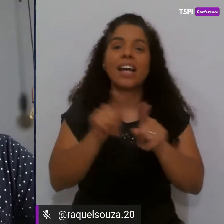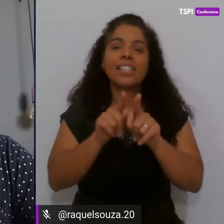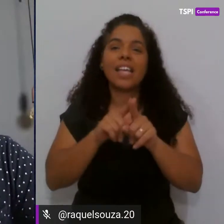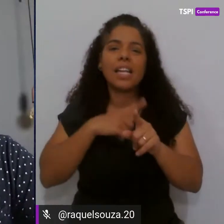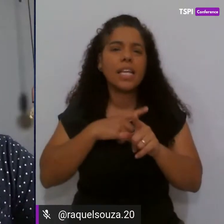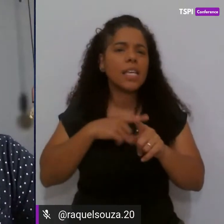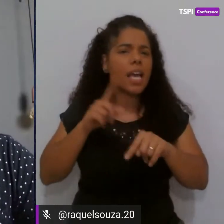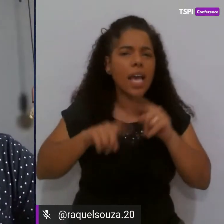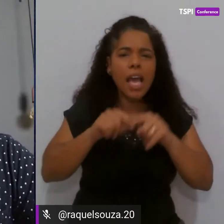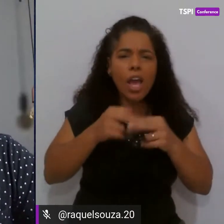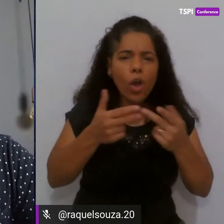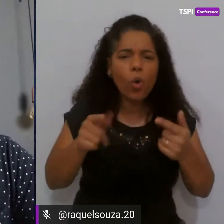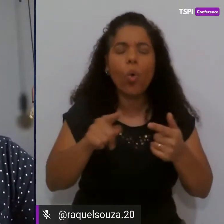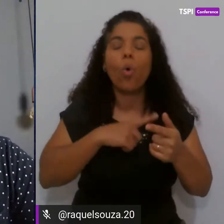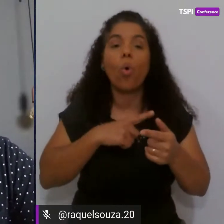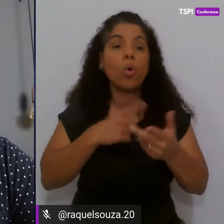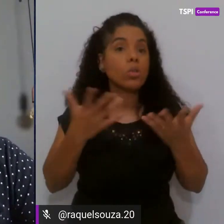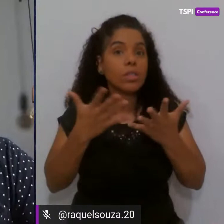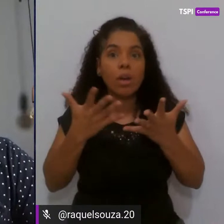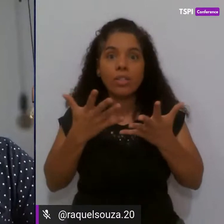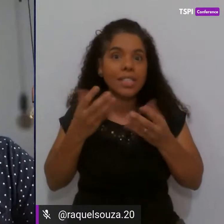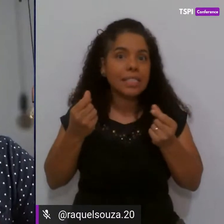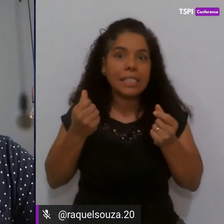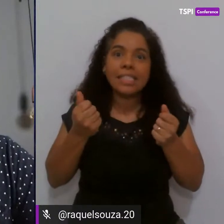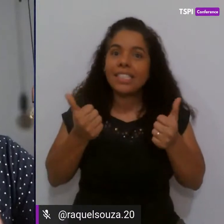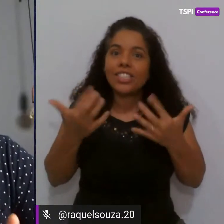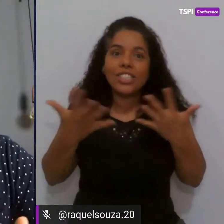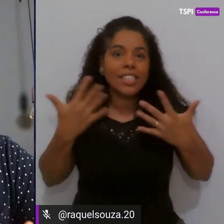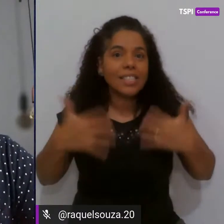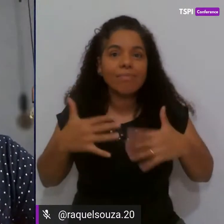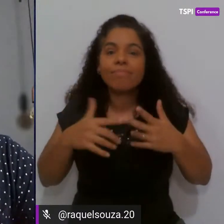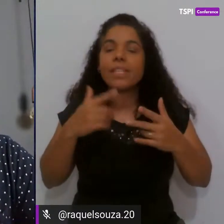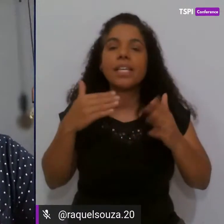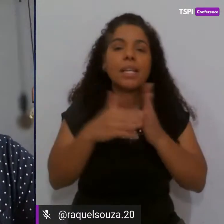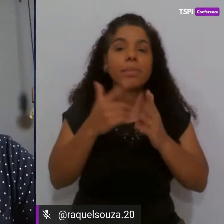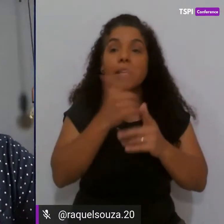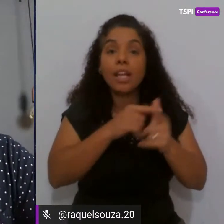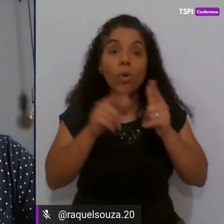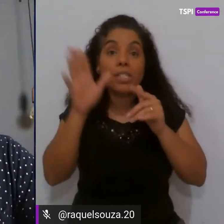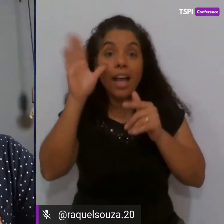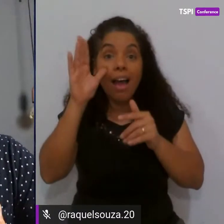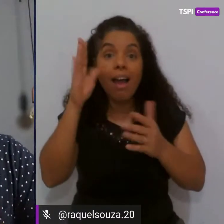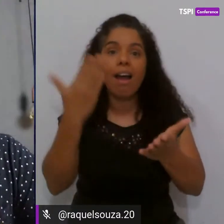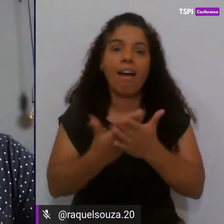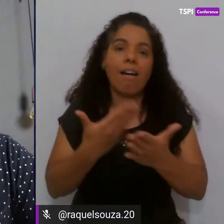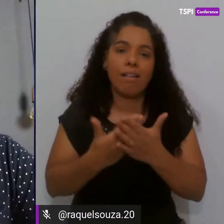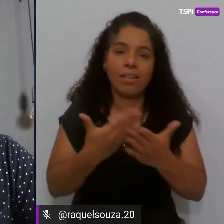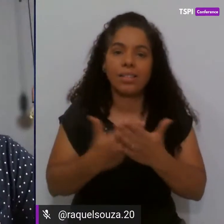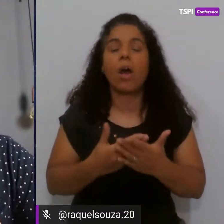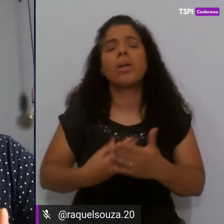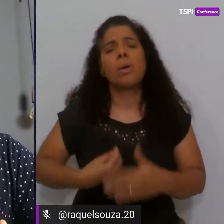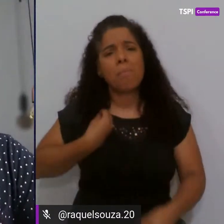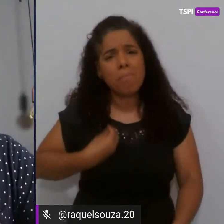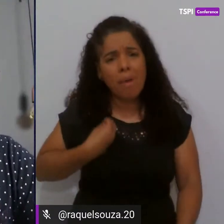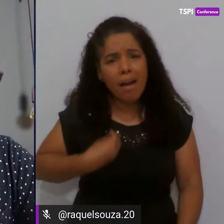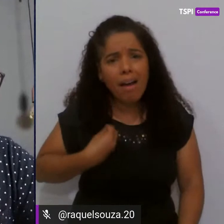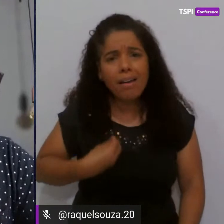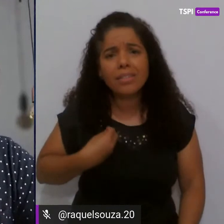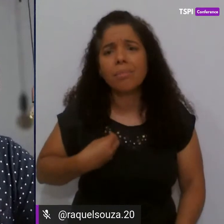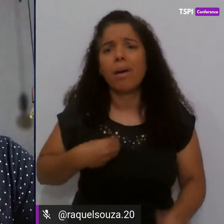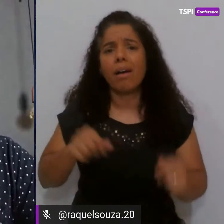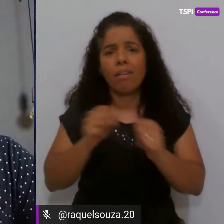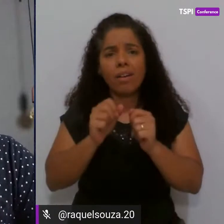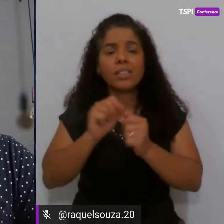recursos ali quase que limitados muitas vezes para que ele conseguisse ali assistir as aulas participar realizar os